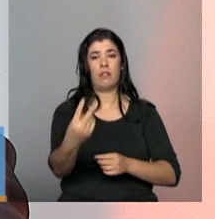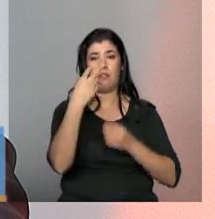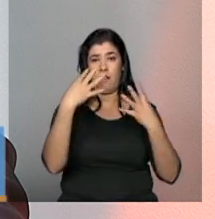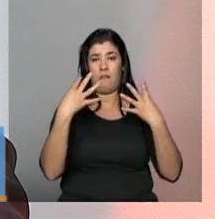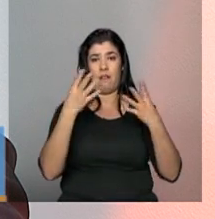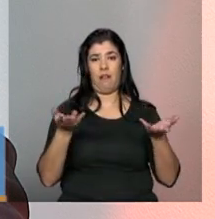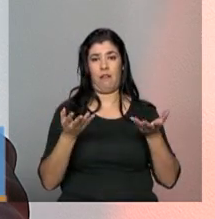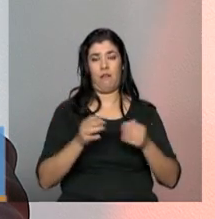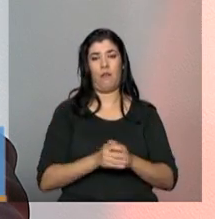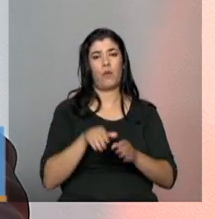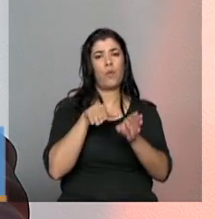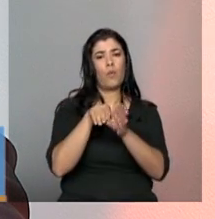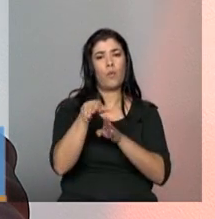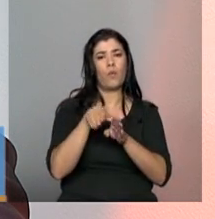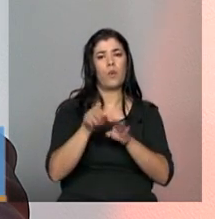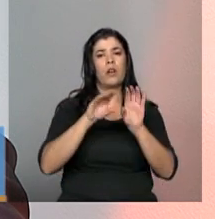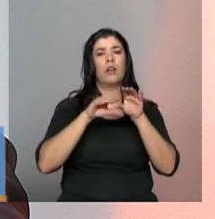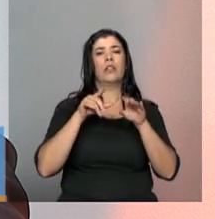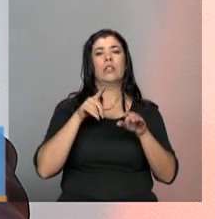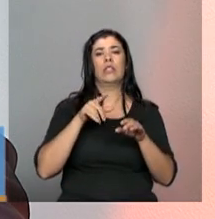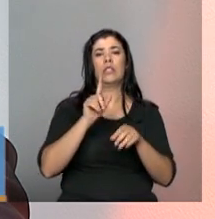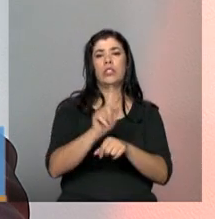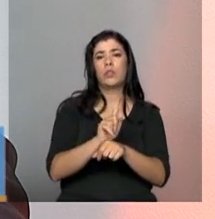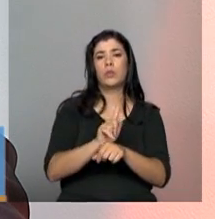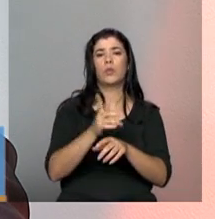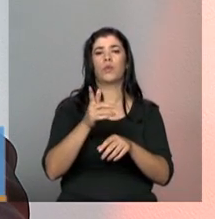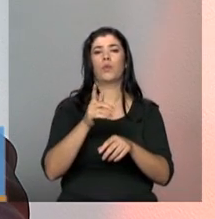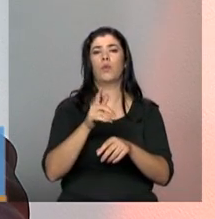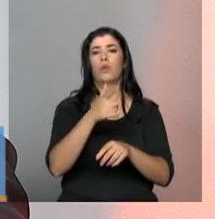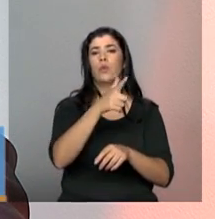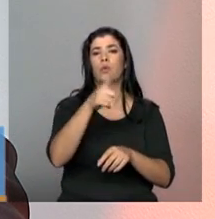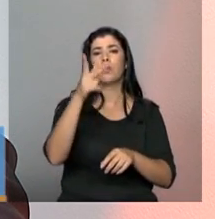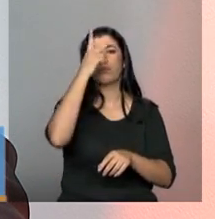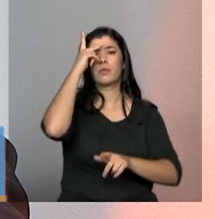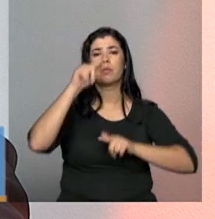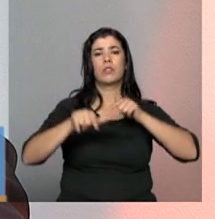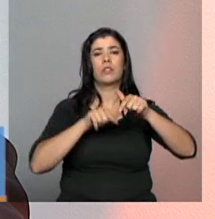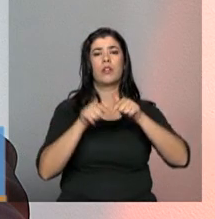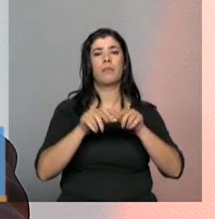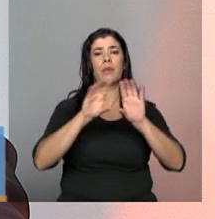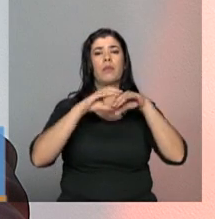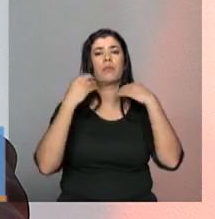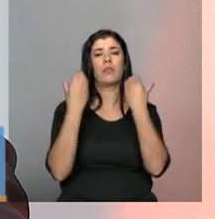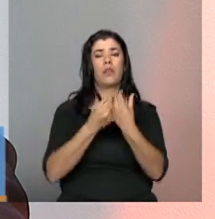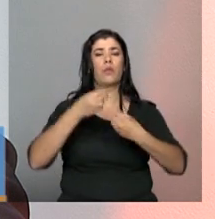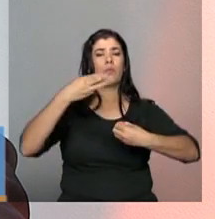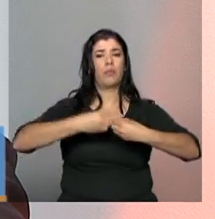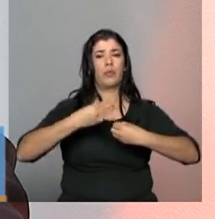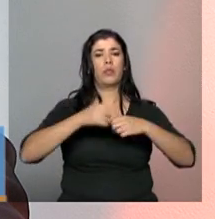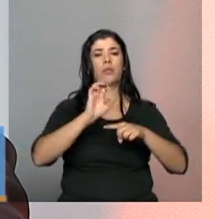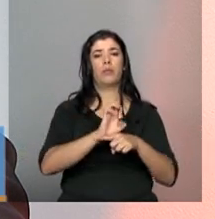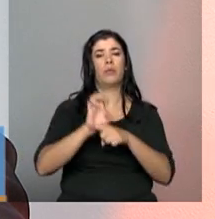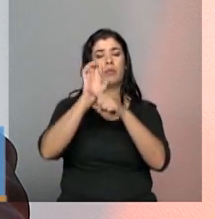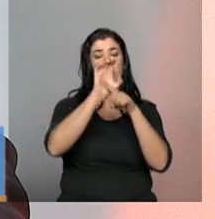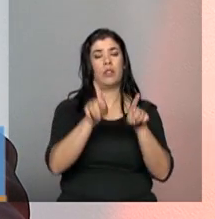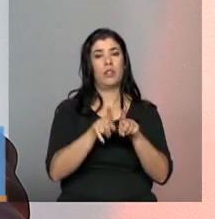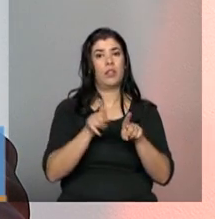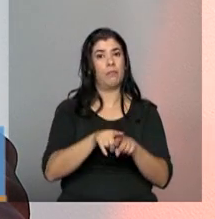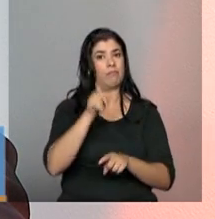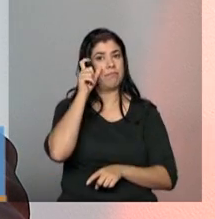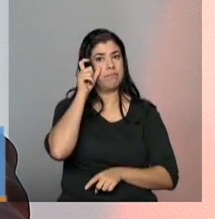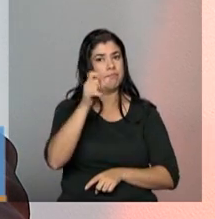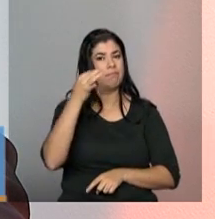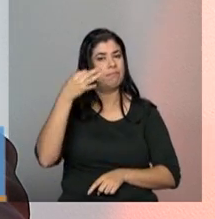gestores, todas as pessoas que participam diretamente da realização da conferência municipal e estadual, fiquem muito